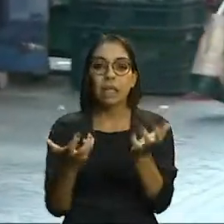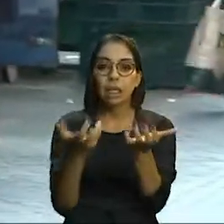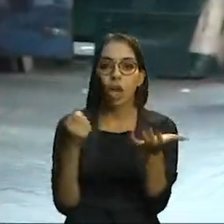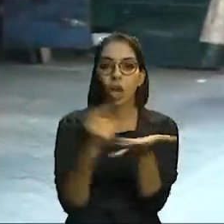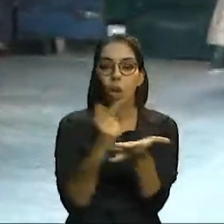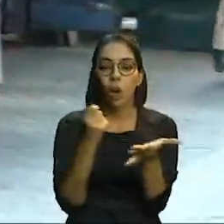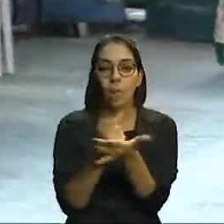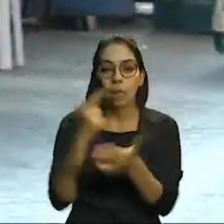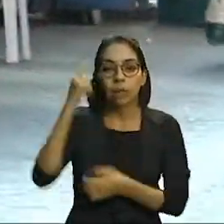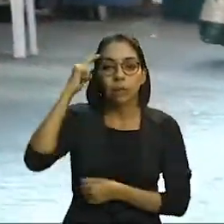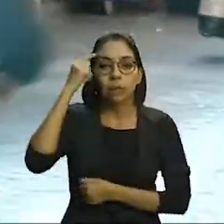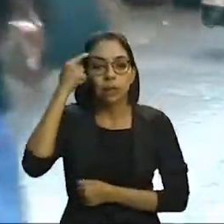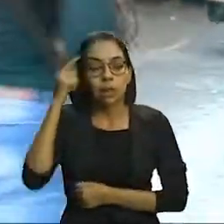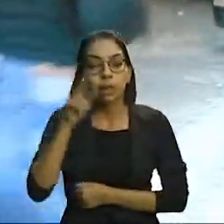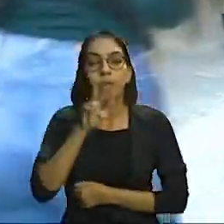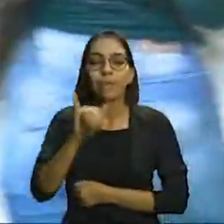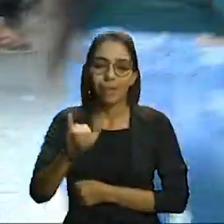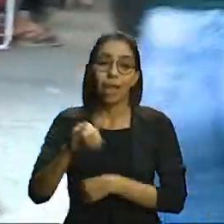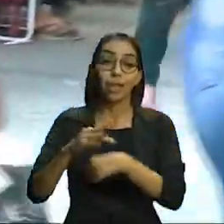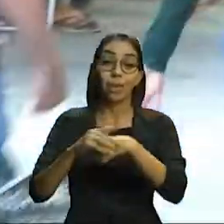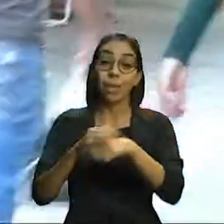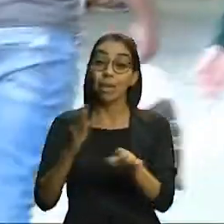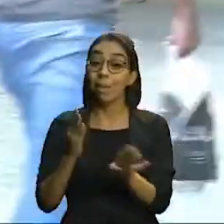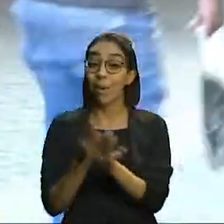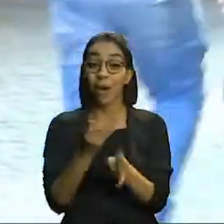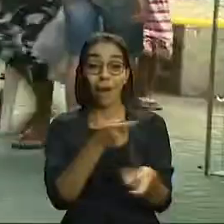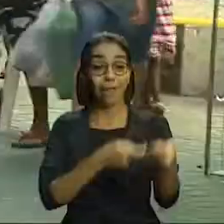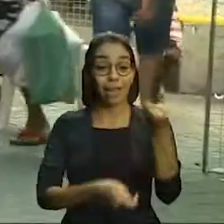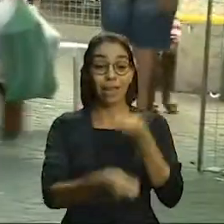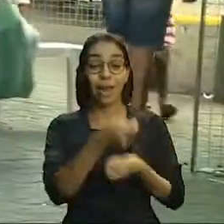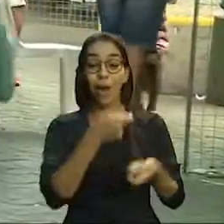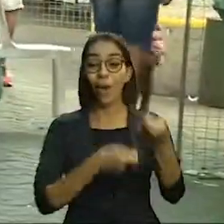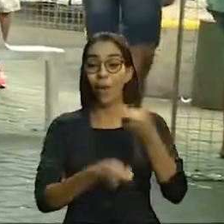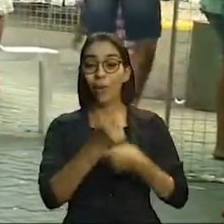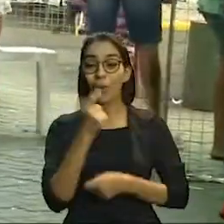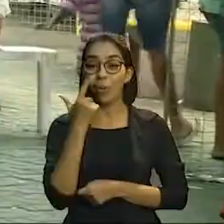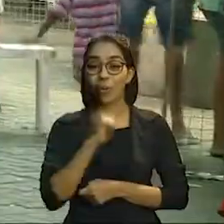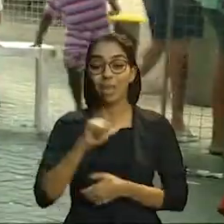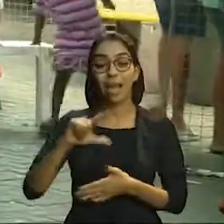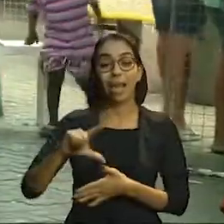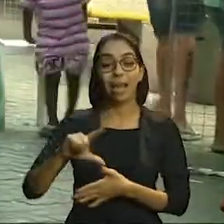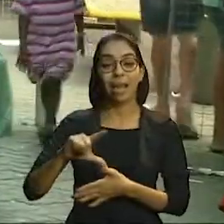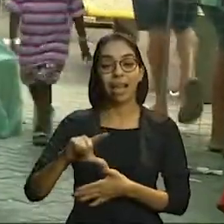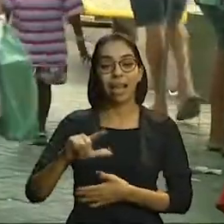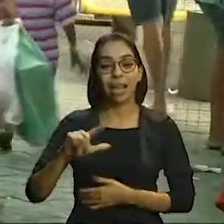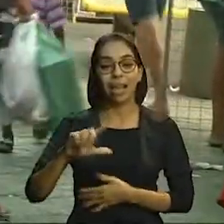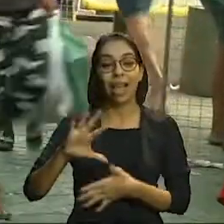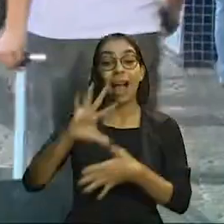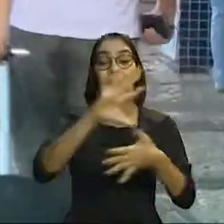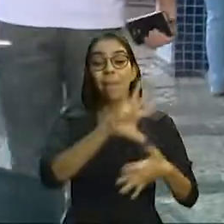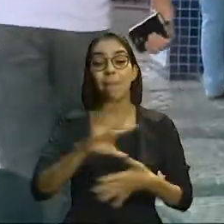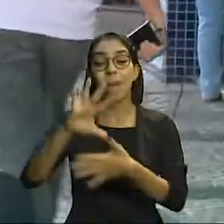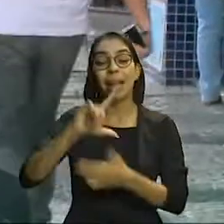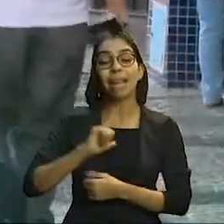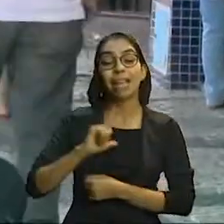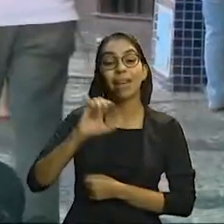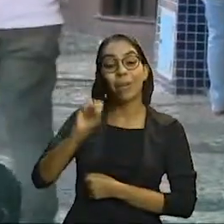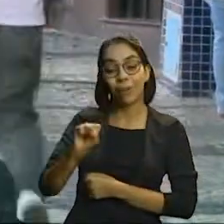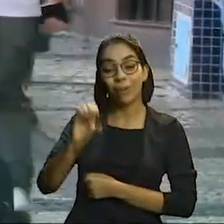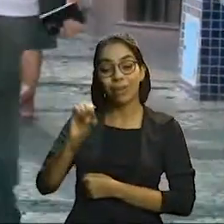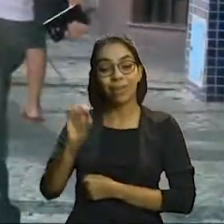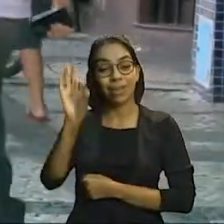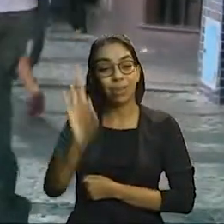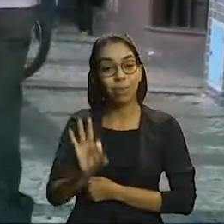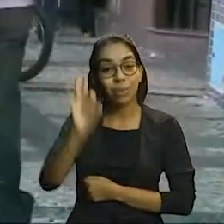responsável pelo giro de mais de 4 bilhões de dólares na América do Norte. Entre 80% e 94